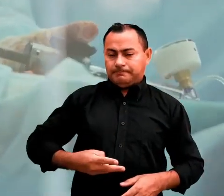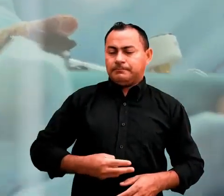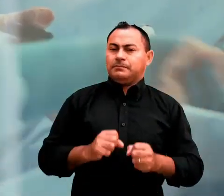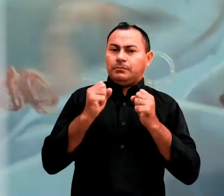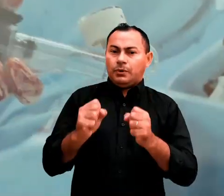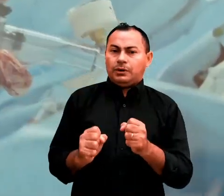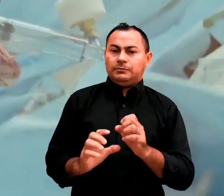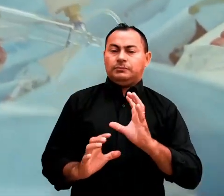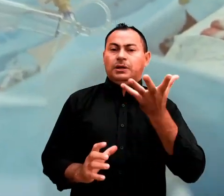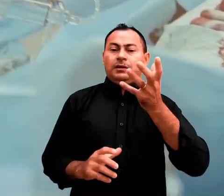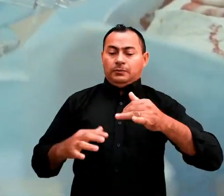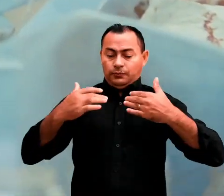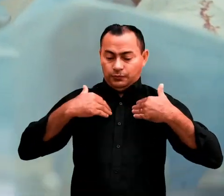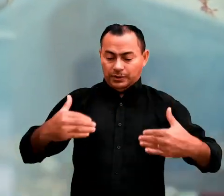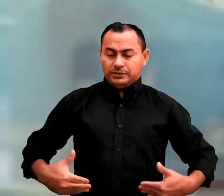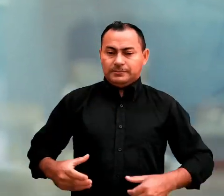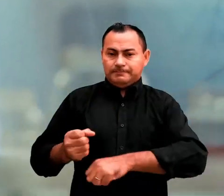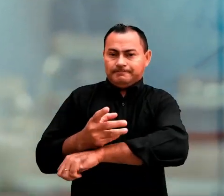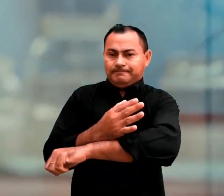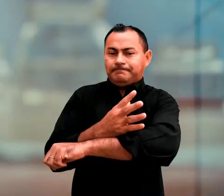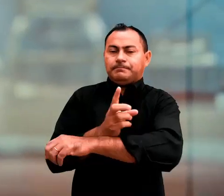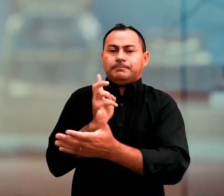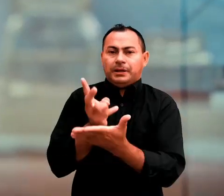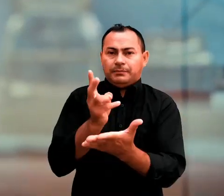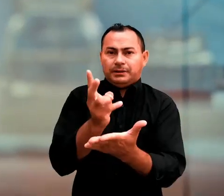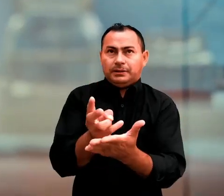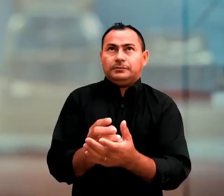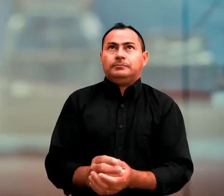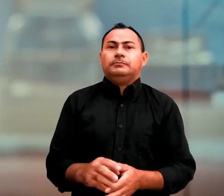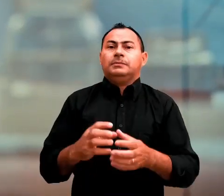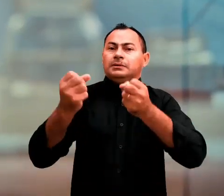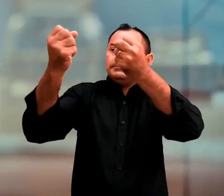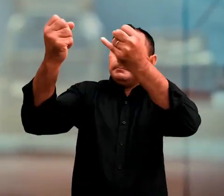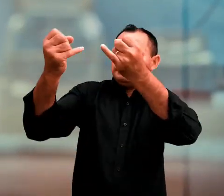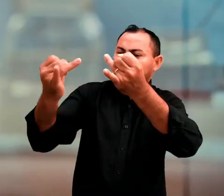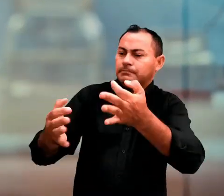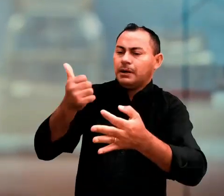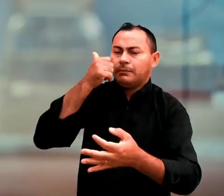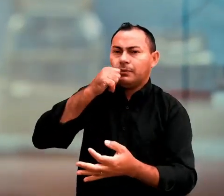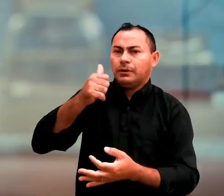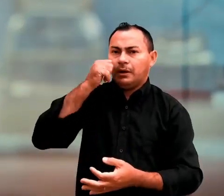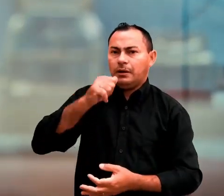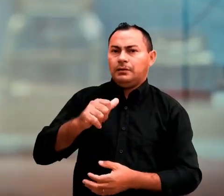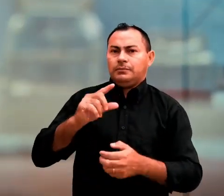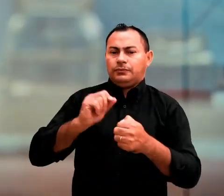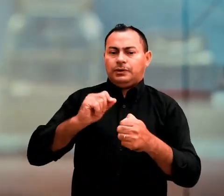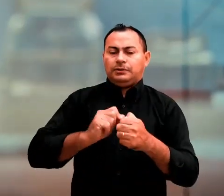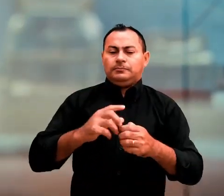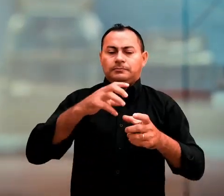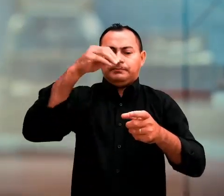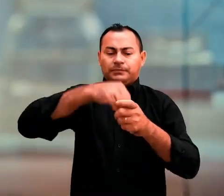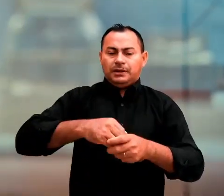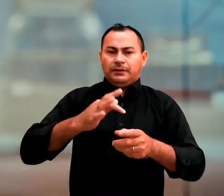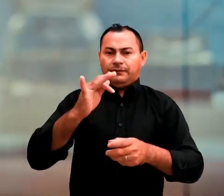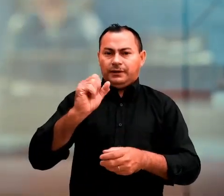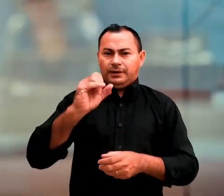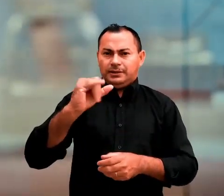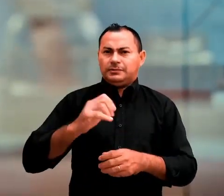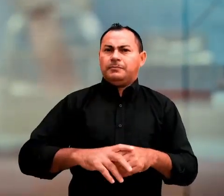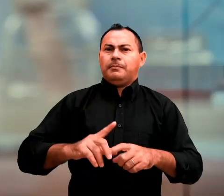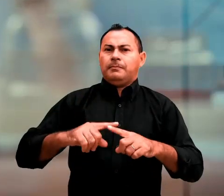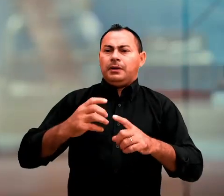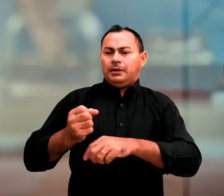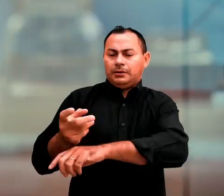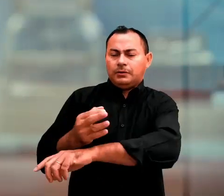dessas pode ter efeitos físicos e emocionais permanentes. Expliquei para a mulher que somos feitos de uma parte física,